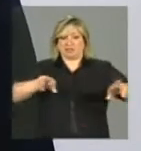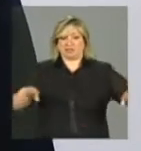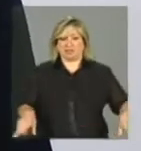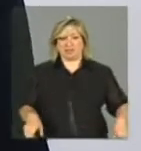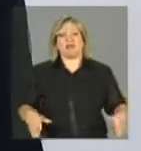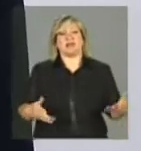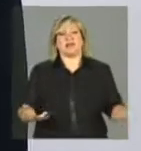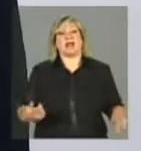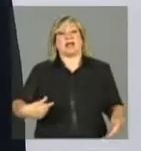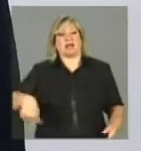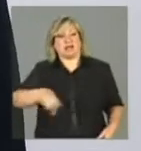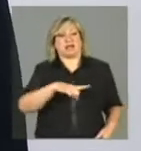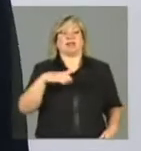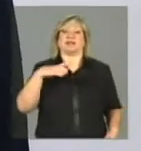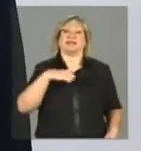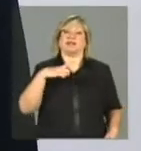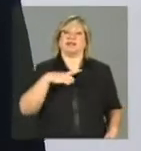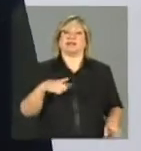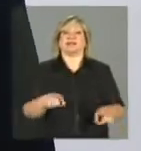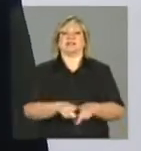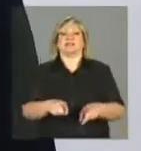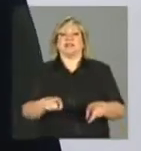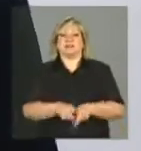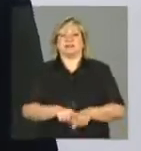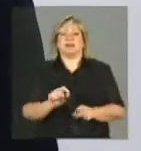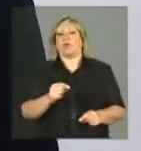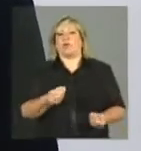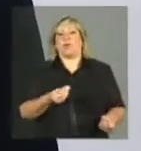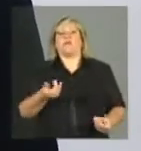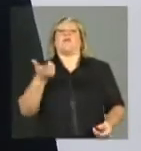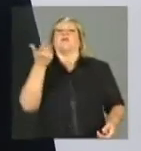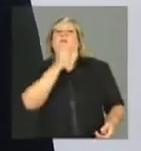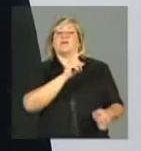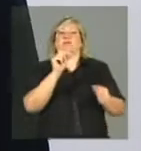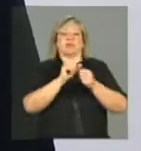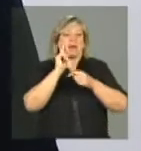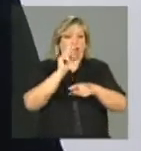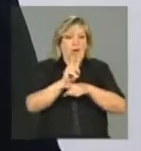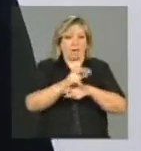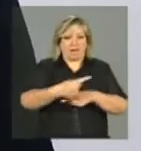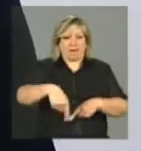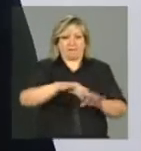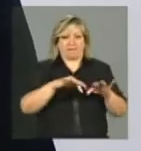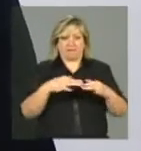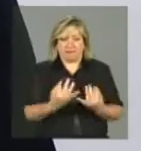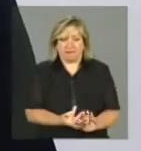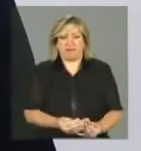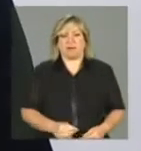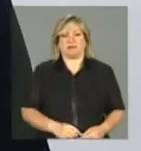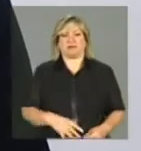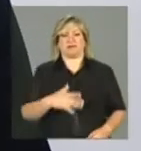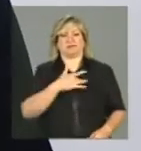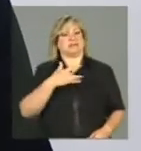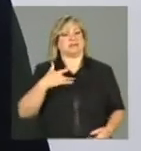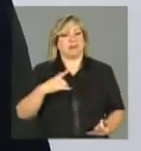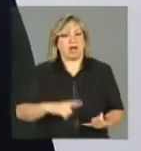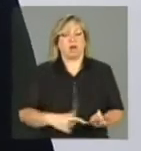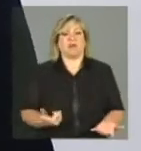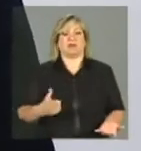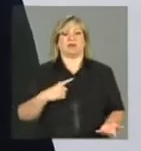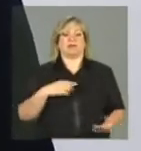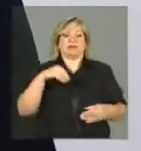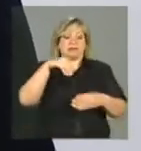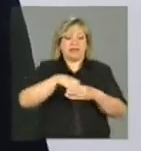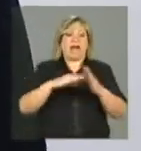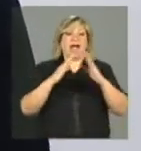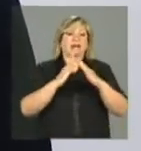tem o bônus de conseguir fazer o acompanhamento daquelas famílias, ou seja, a saúde, é, conseguir estar na casa